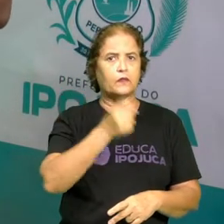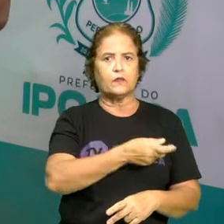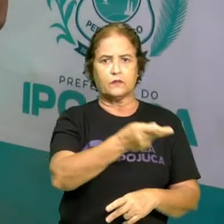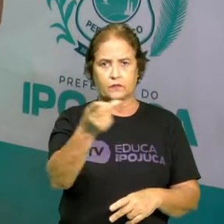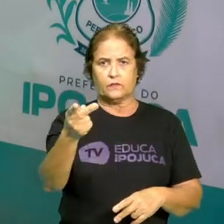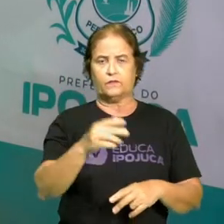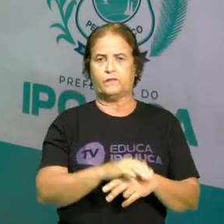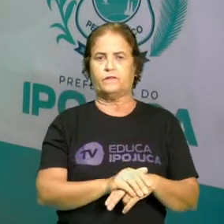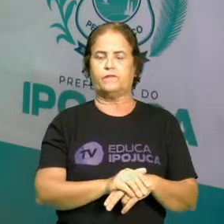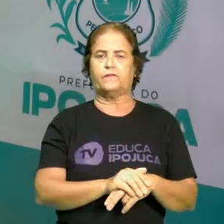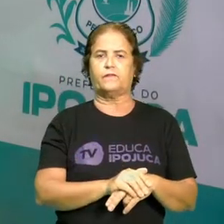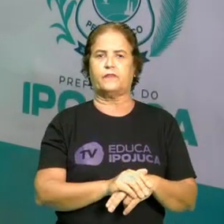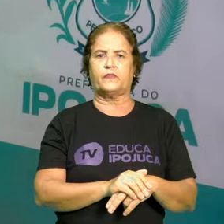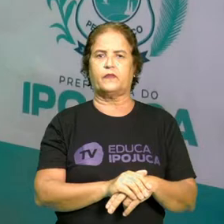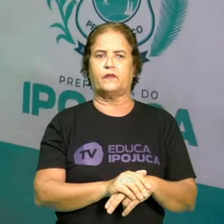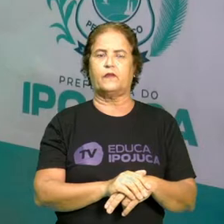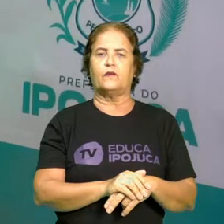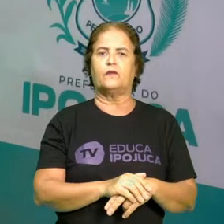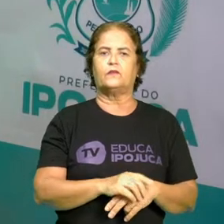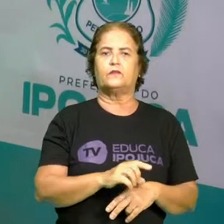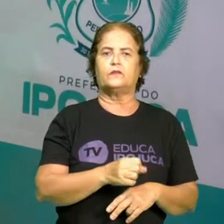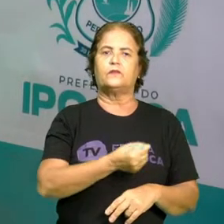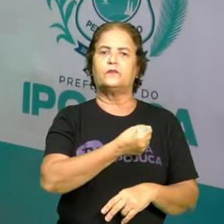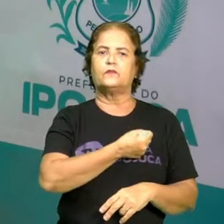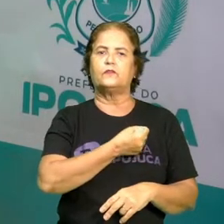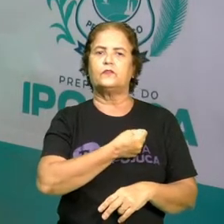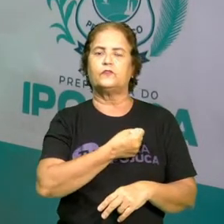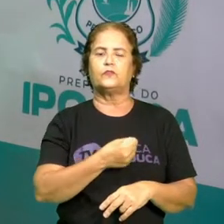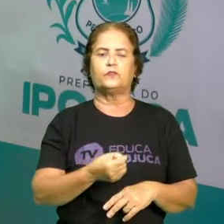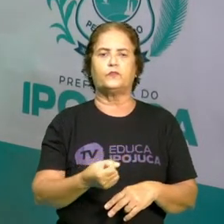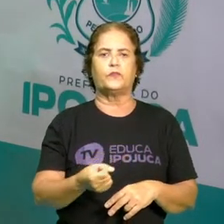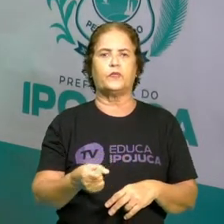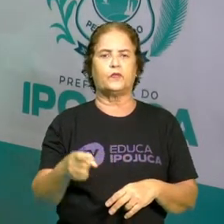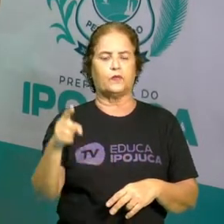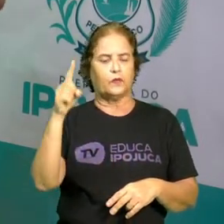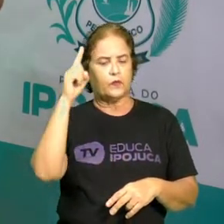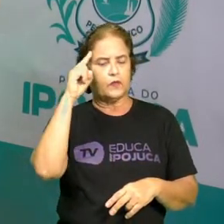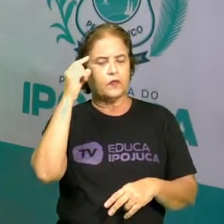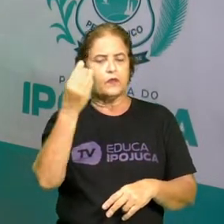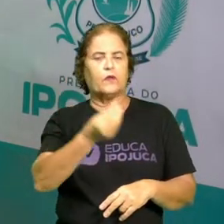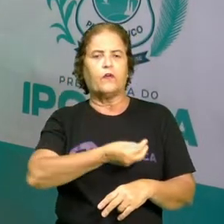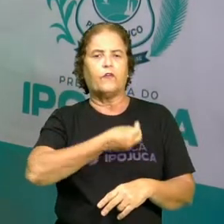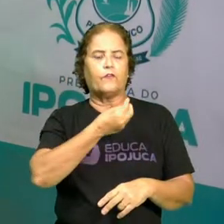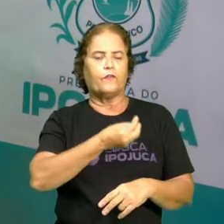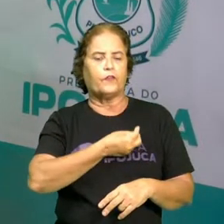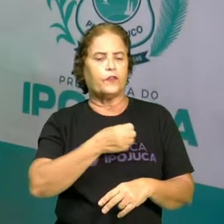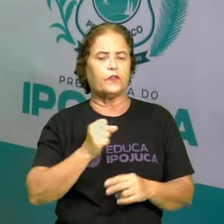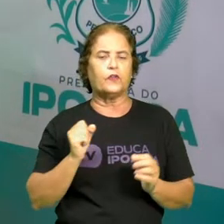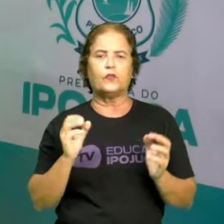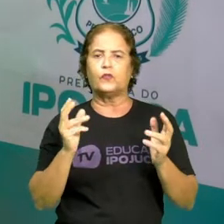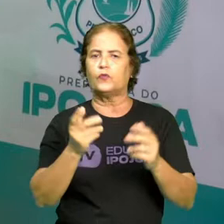Os números fazem parte do nosso dia a dia? Estão presentes em nossa vida em todos os momentos.